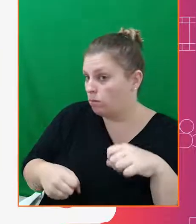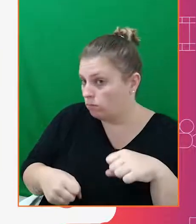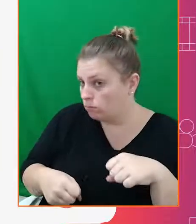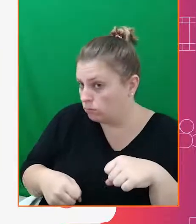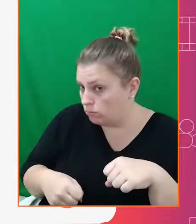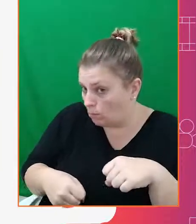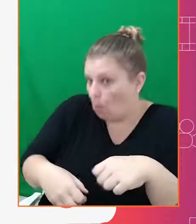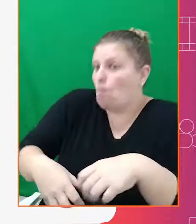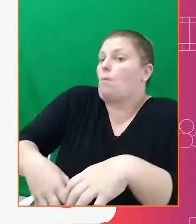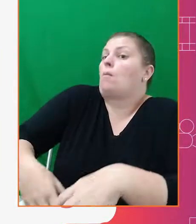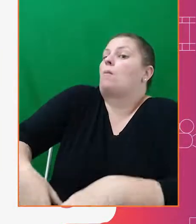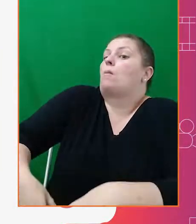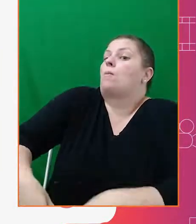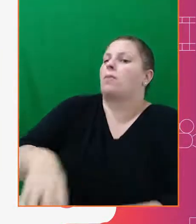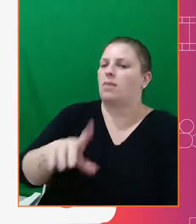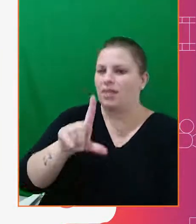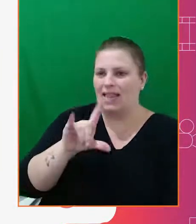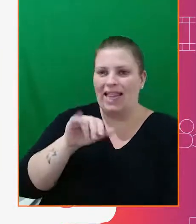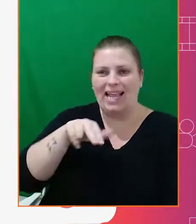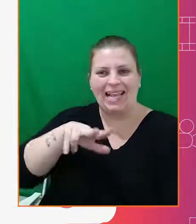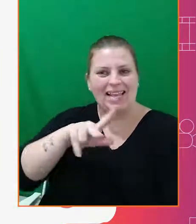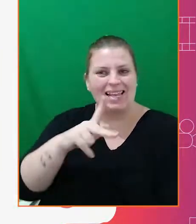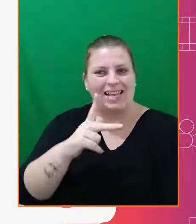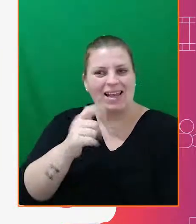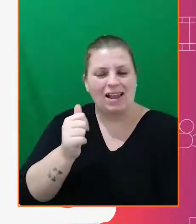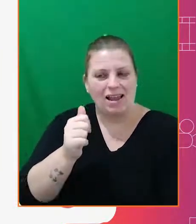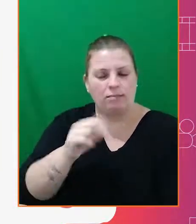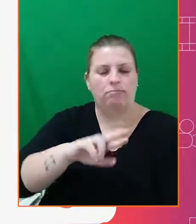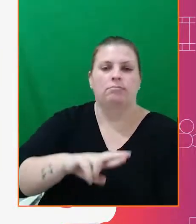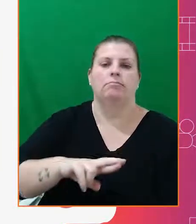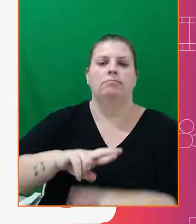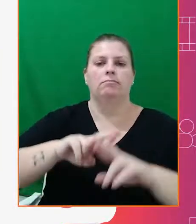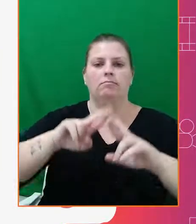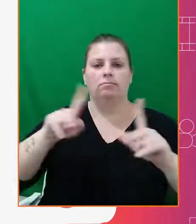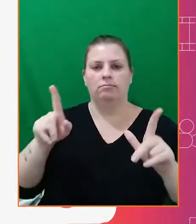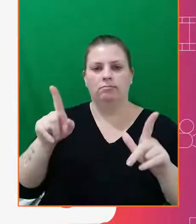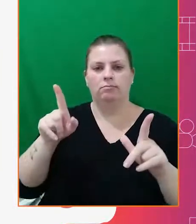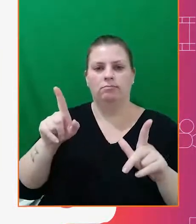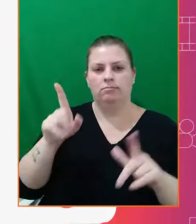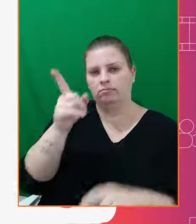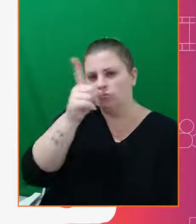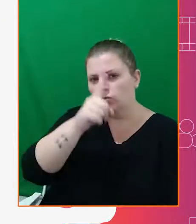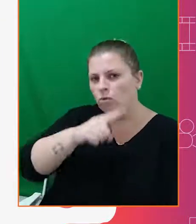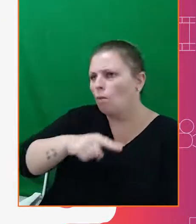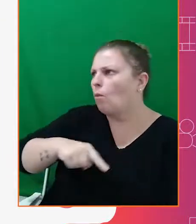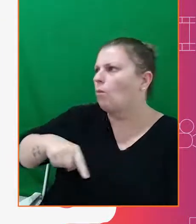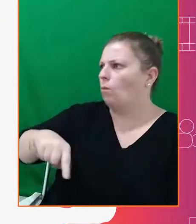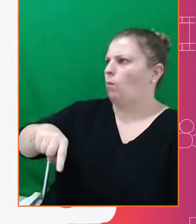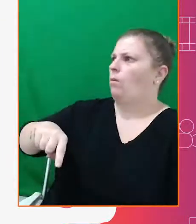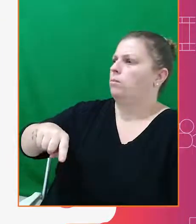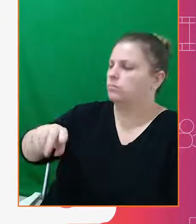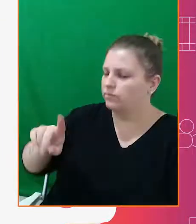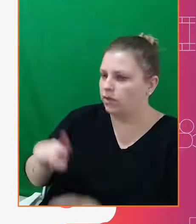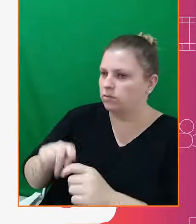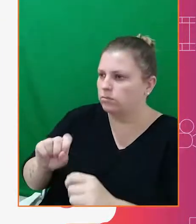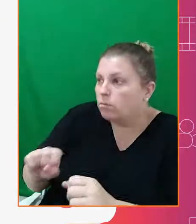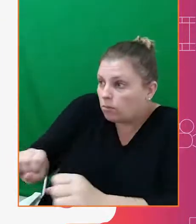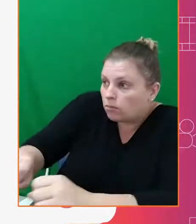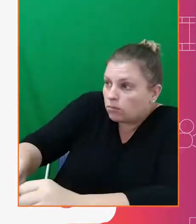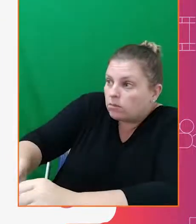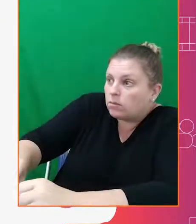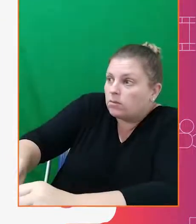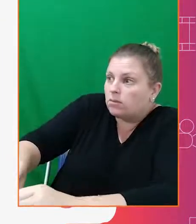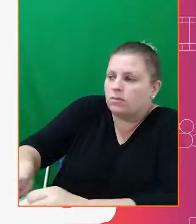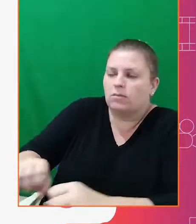também tem sua linha de ação acentuada, evidenciando o acontecimento. Ela está